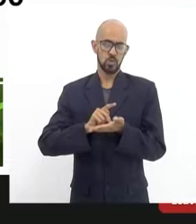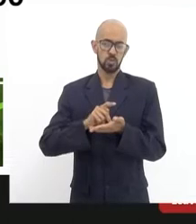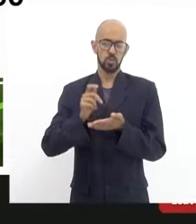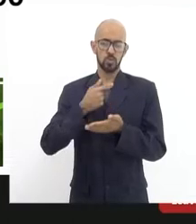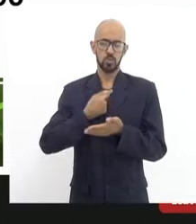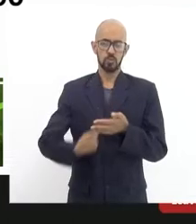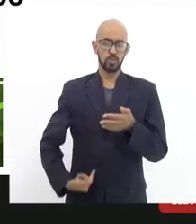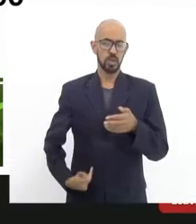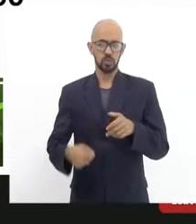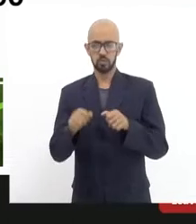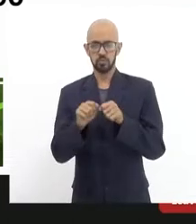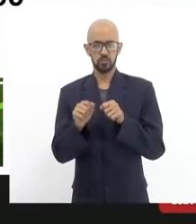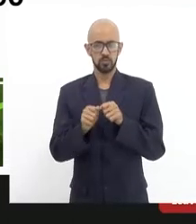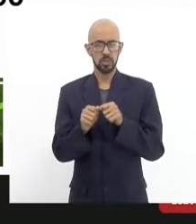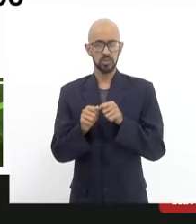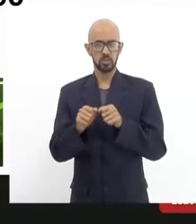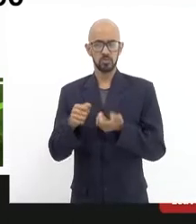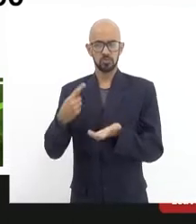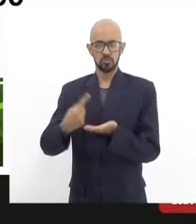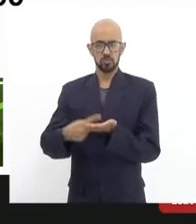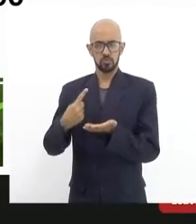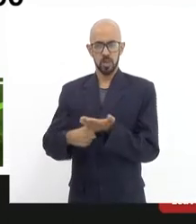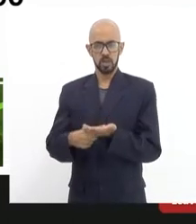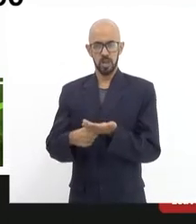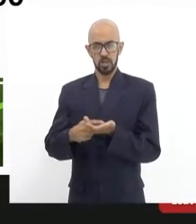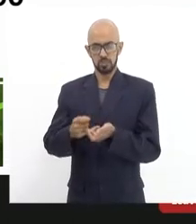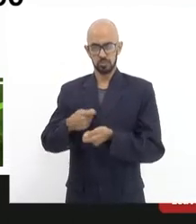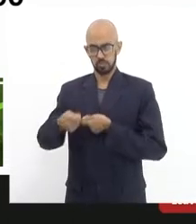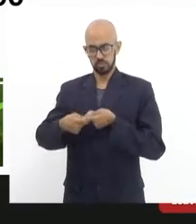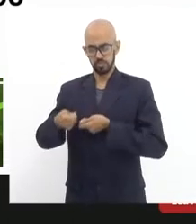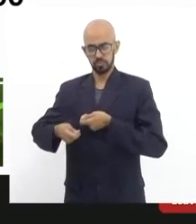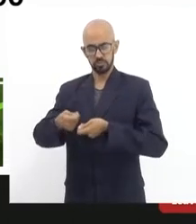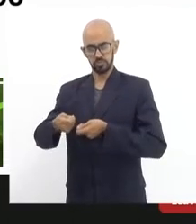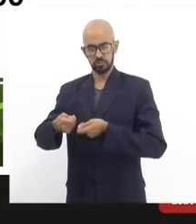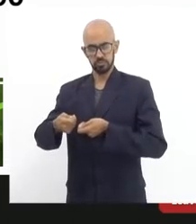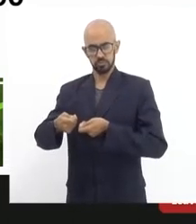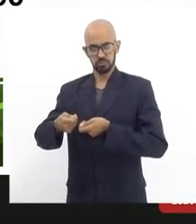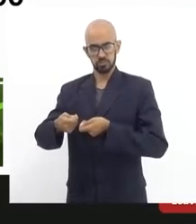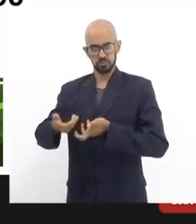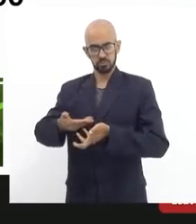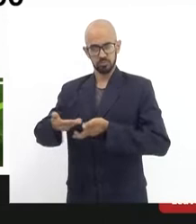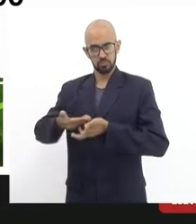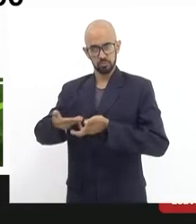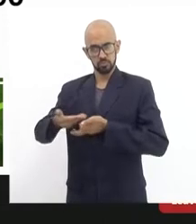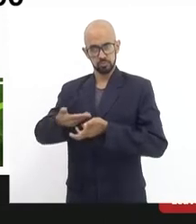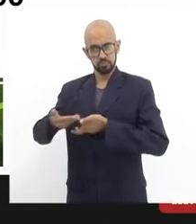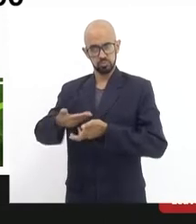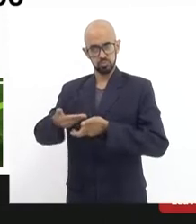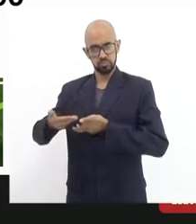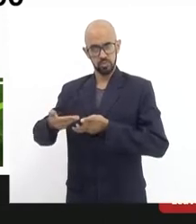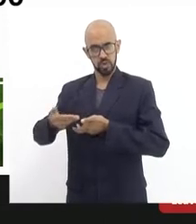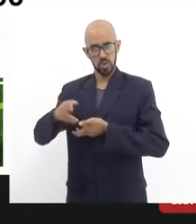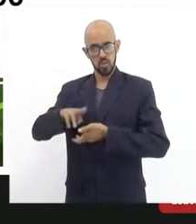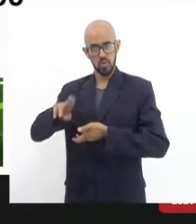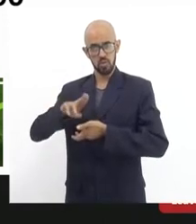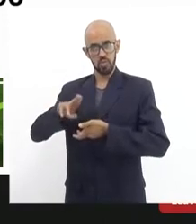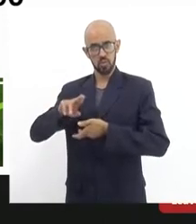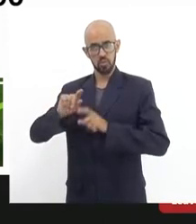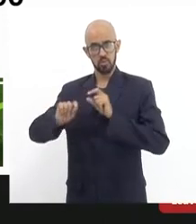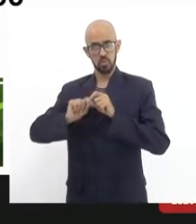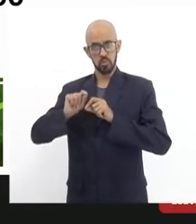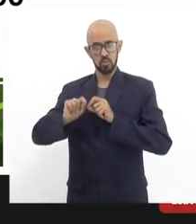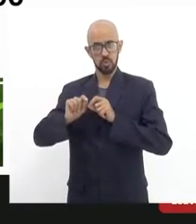preferiu fazer um negócio. Entendeu que usou uma estratégia de